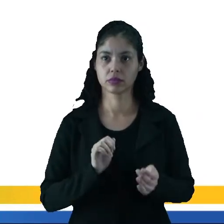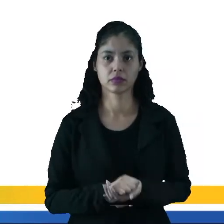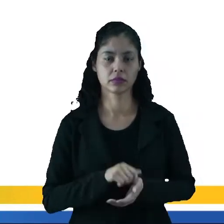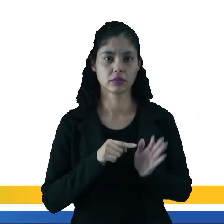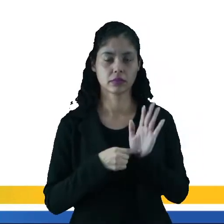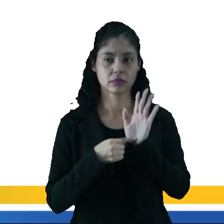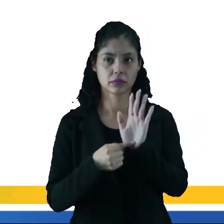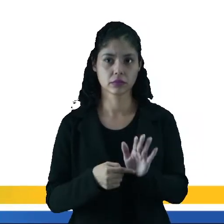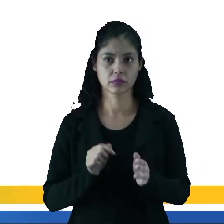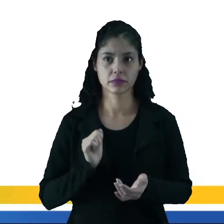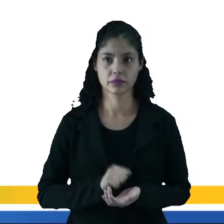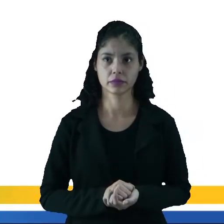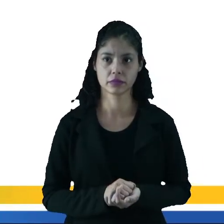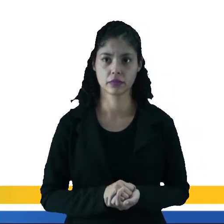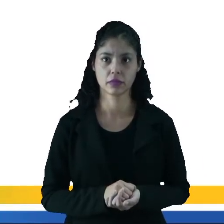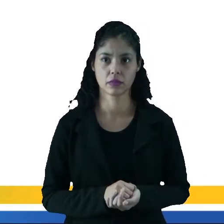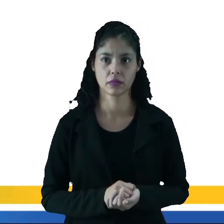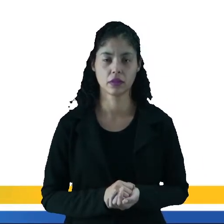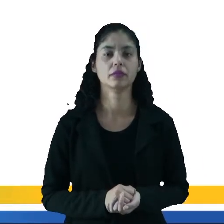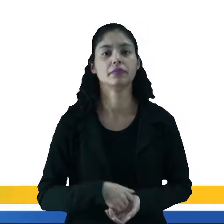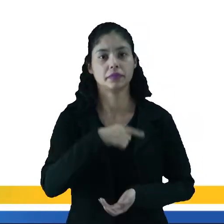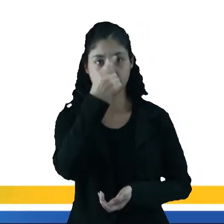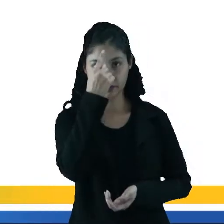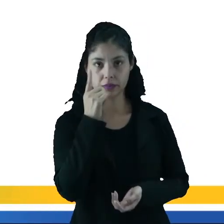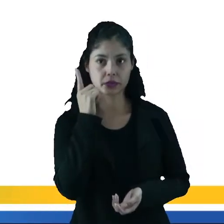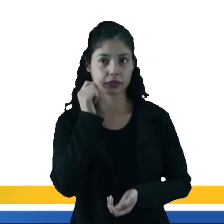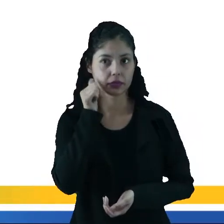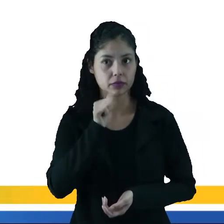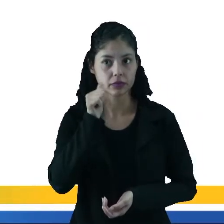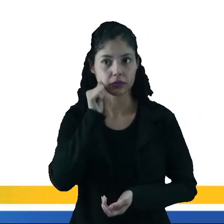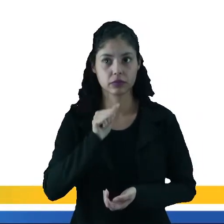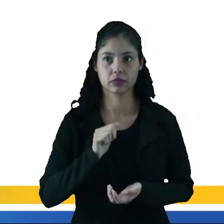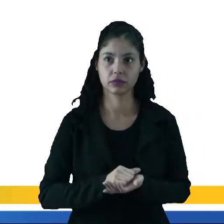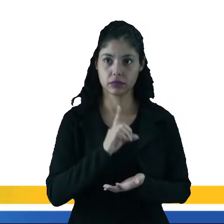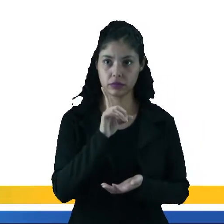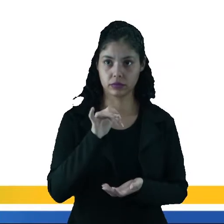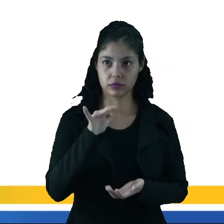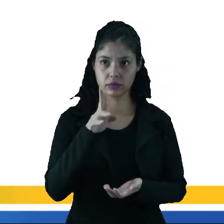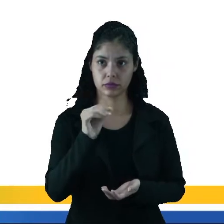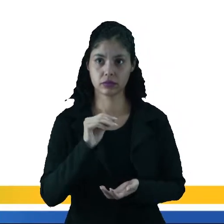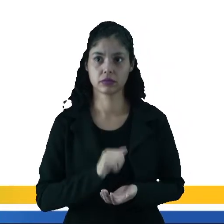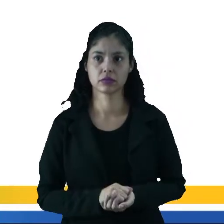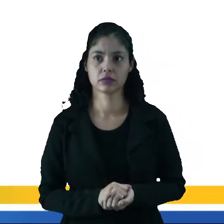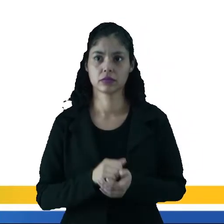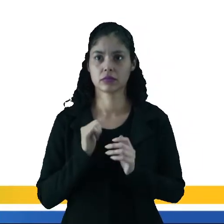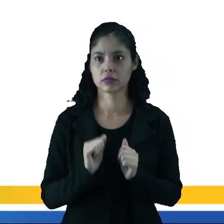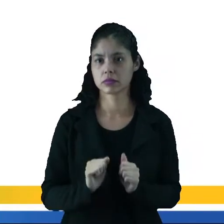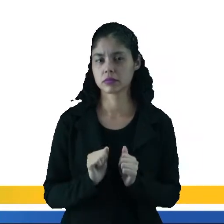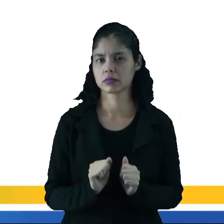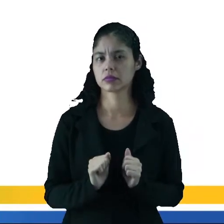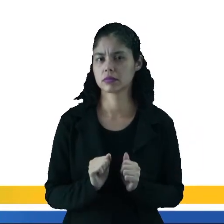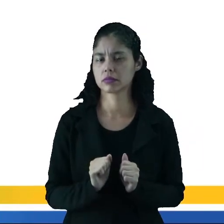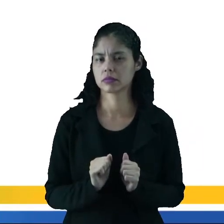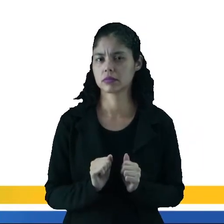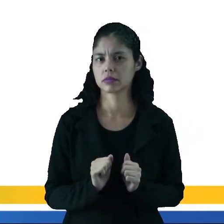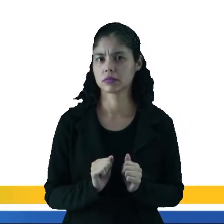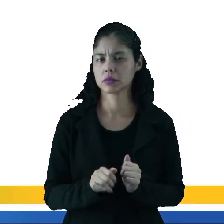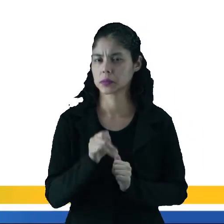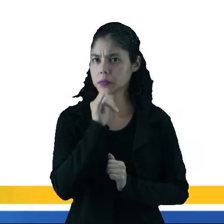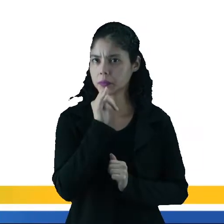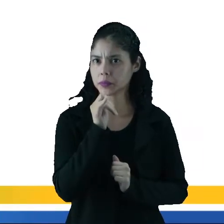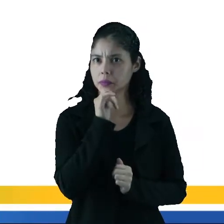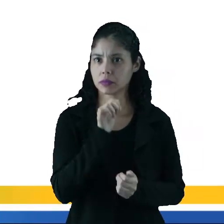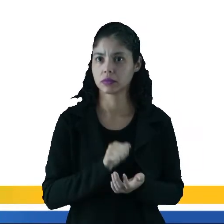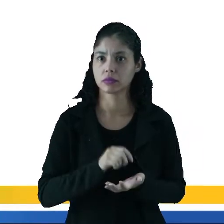questão mostra uma imagem. Essa imagem é as meninas de Diego Velásquez. E ela é um